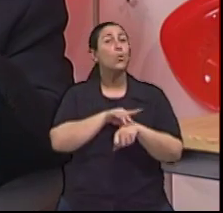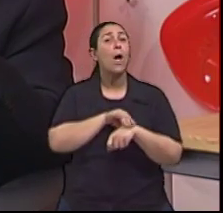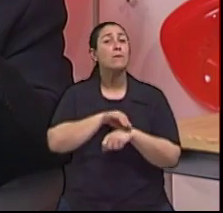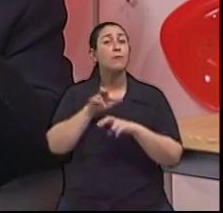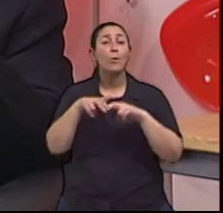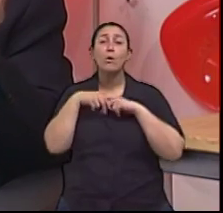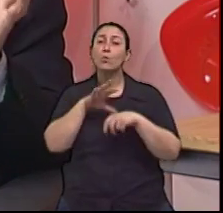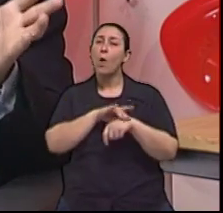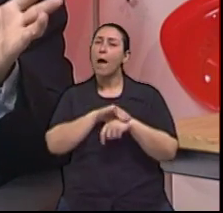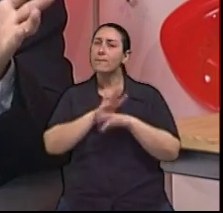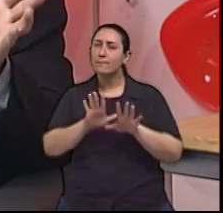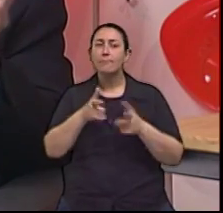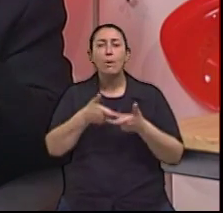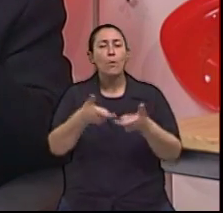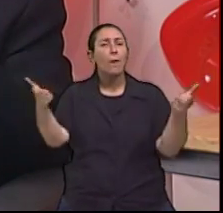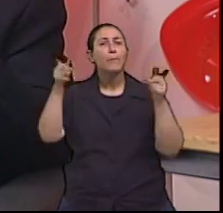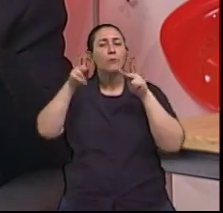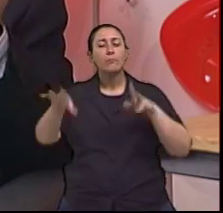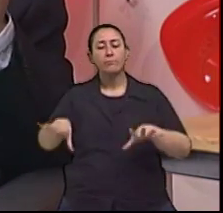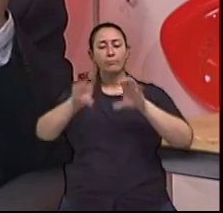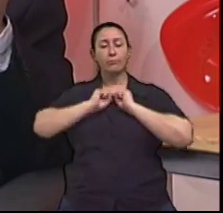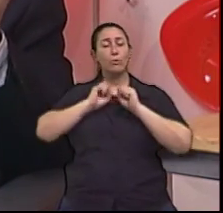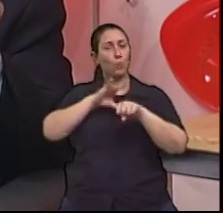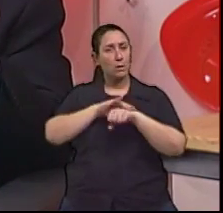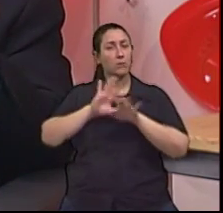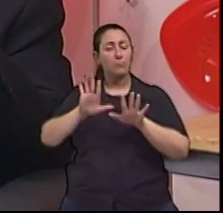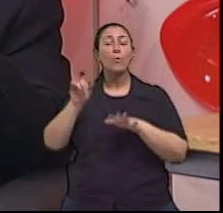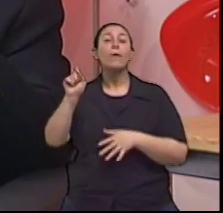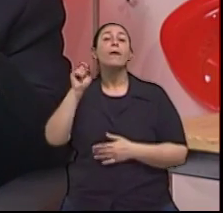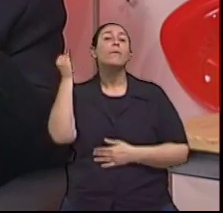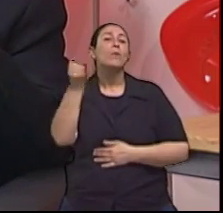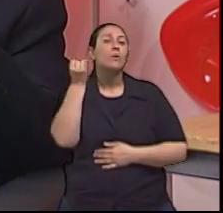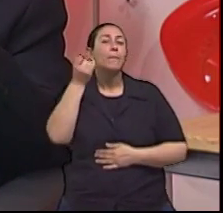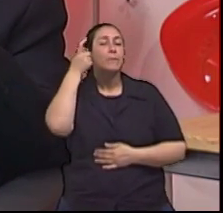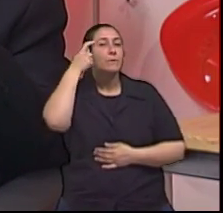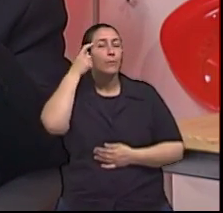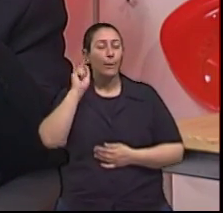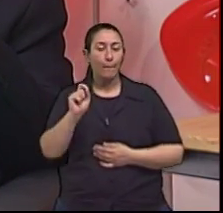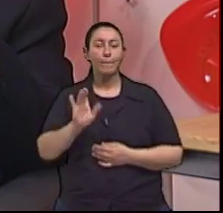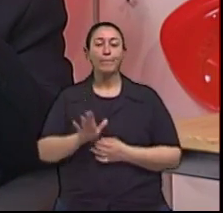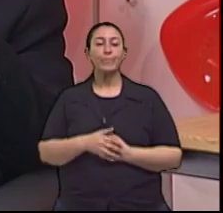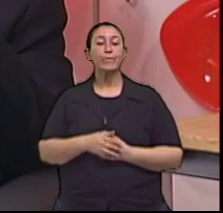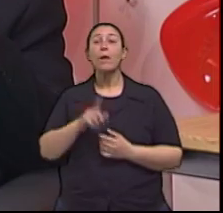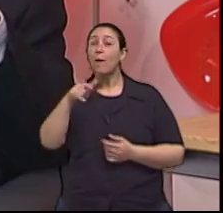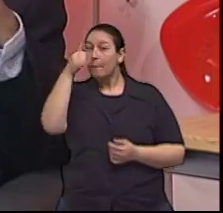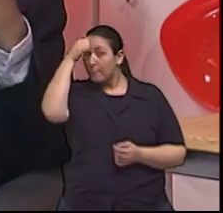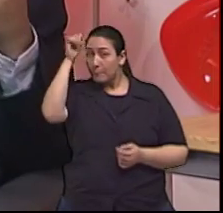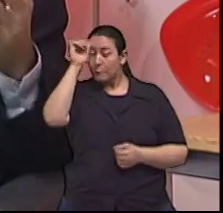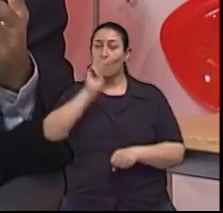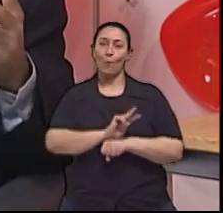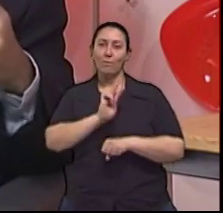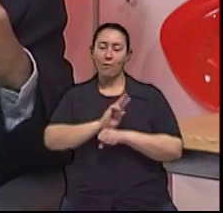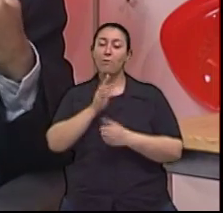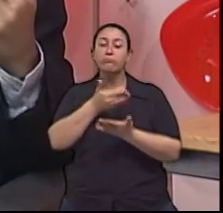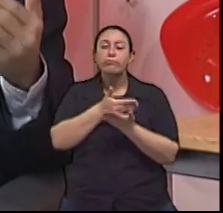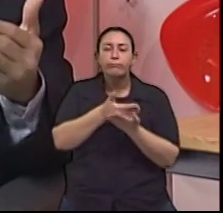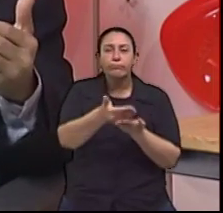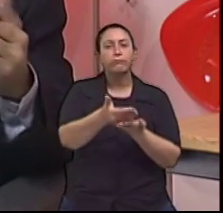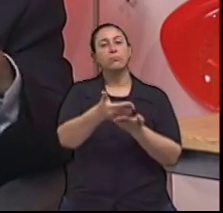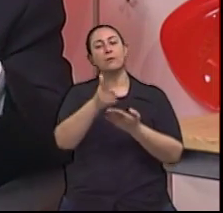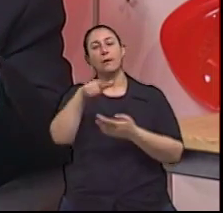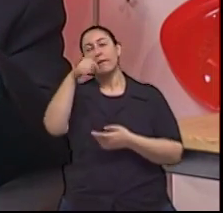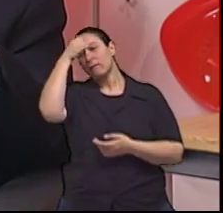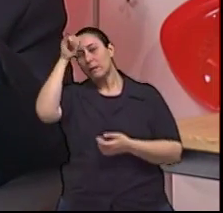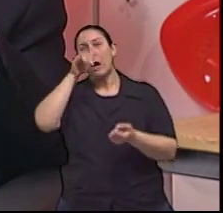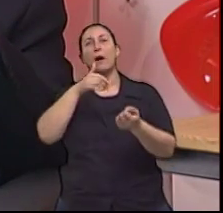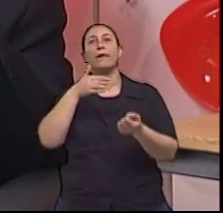mas de velho ninguém morre. Então, se aplica aqui a mesma analogia. Daí a importância de prevenção primária, ou seja, evitar hipertensão, evitar